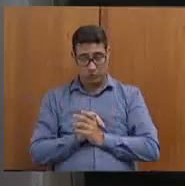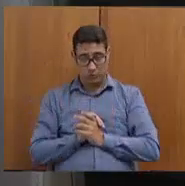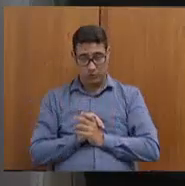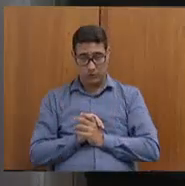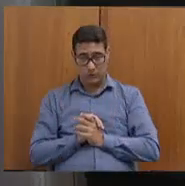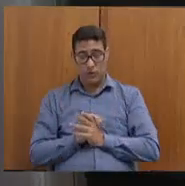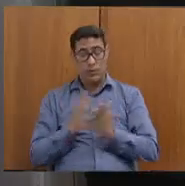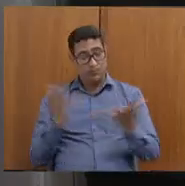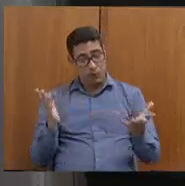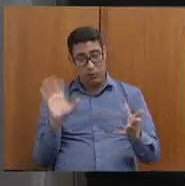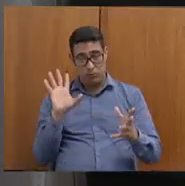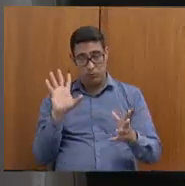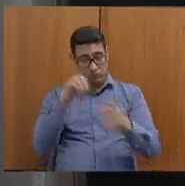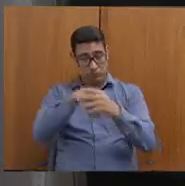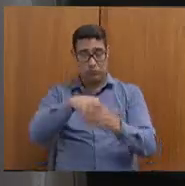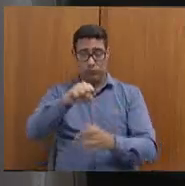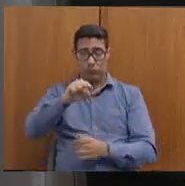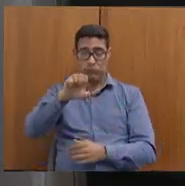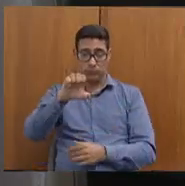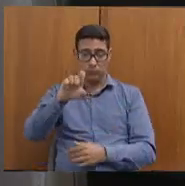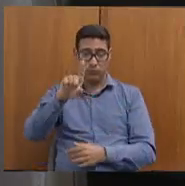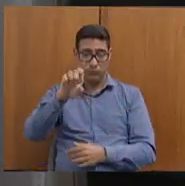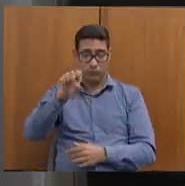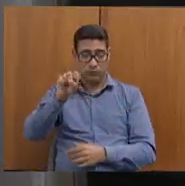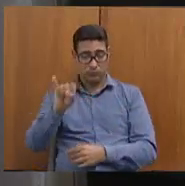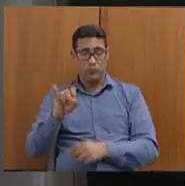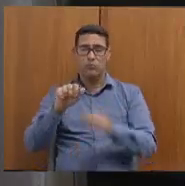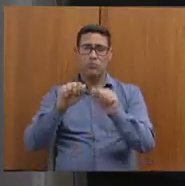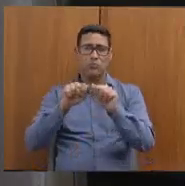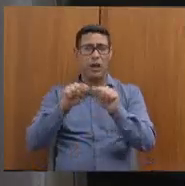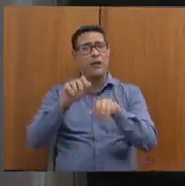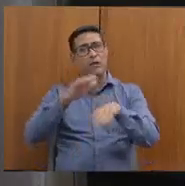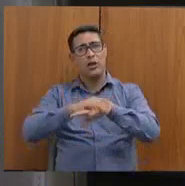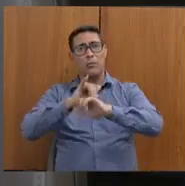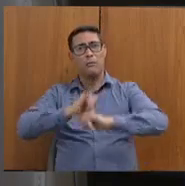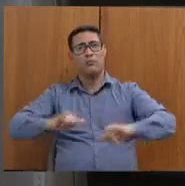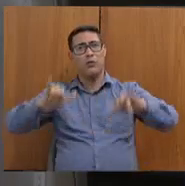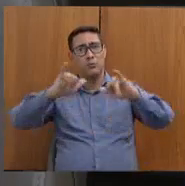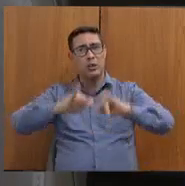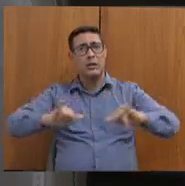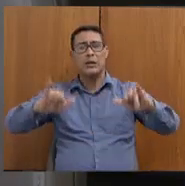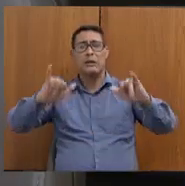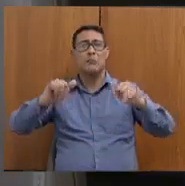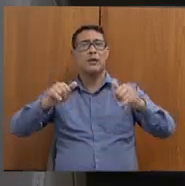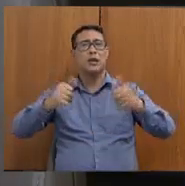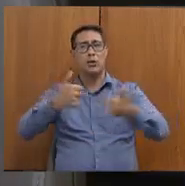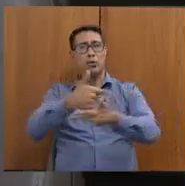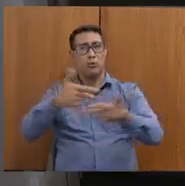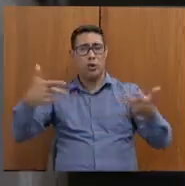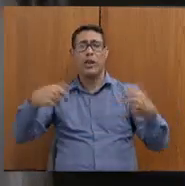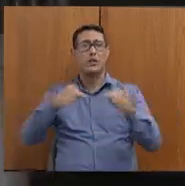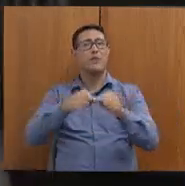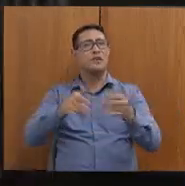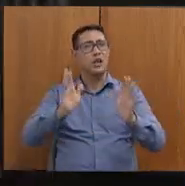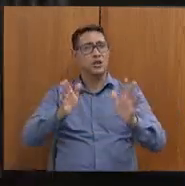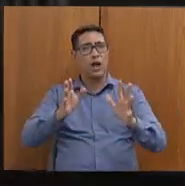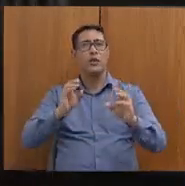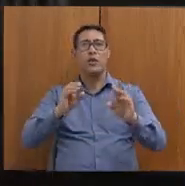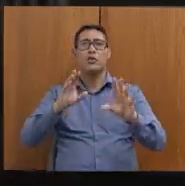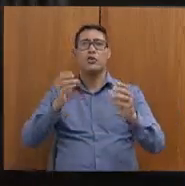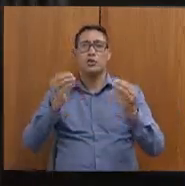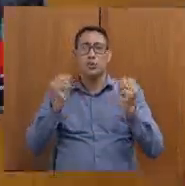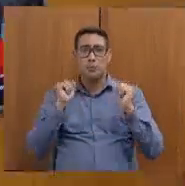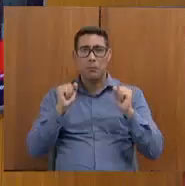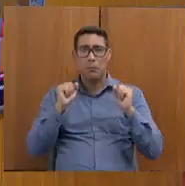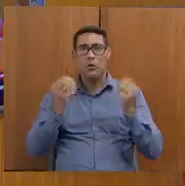dentro do que a CDS faz, incluir. Não sei se fazer uma campanha grande, mas no que nós já fazemos, o que a gente pode acrescentar. É isso.